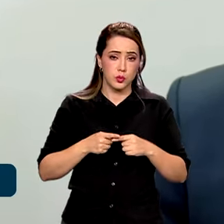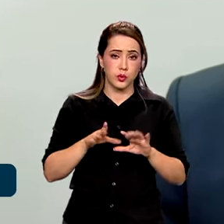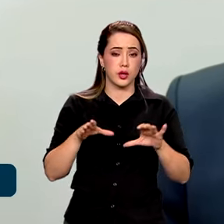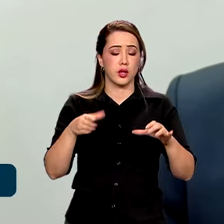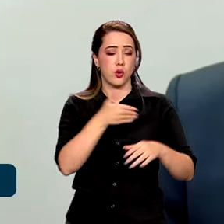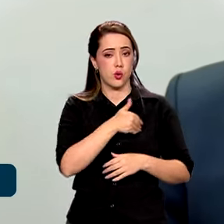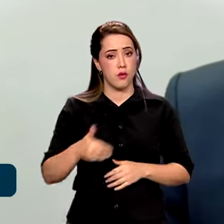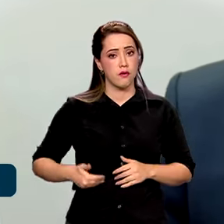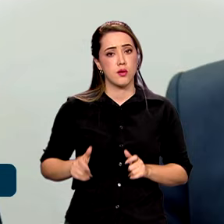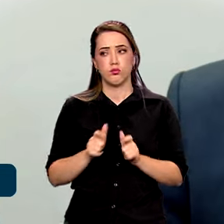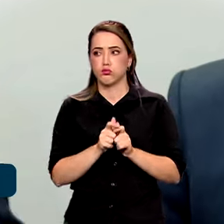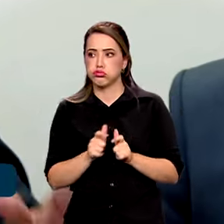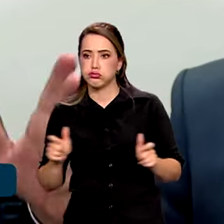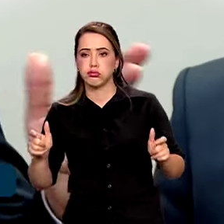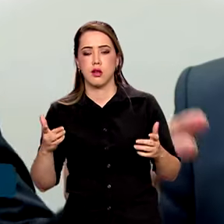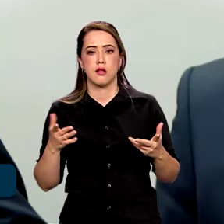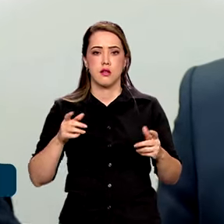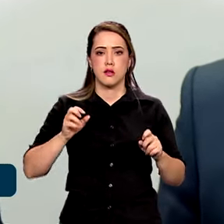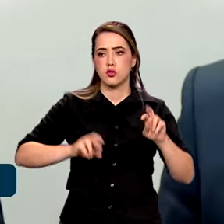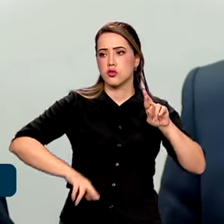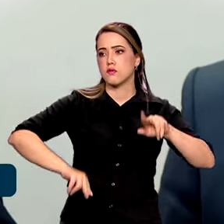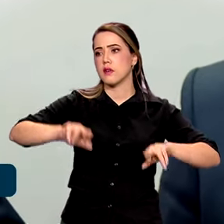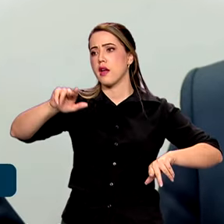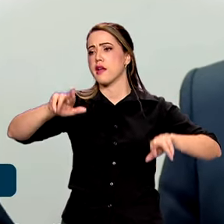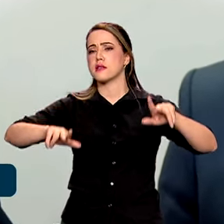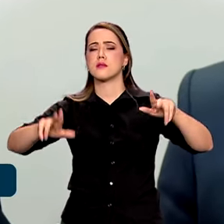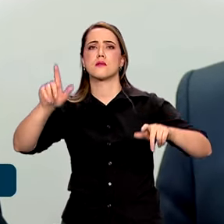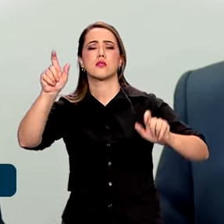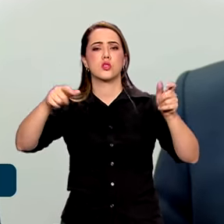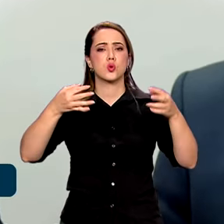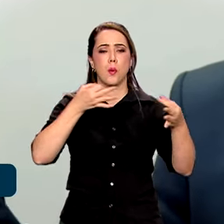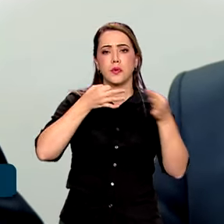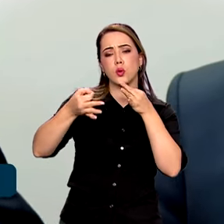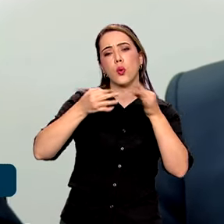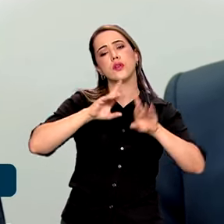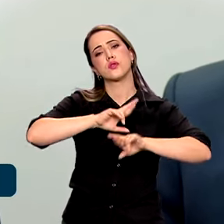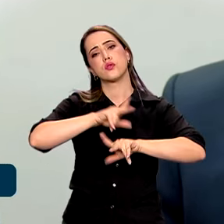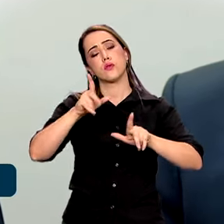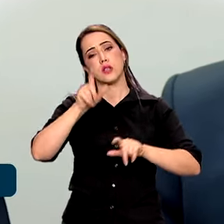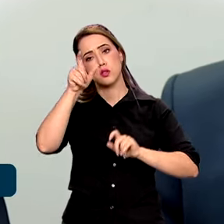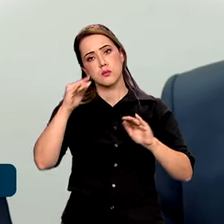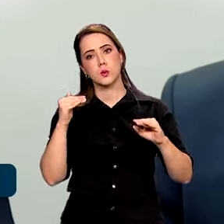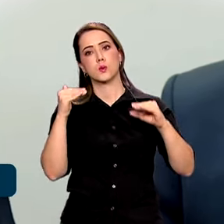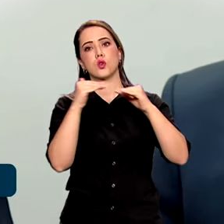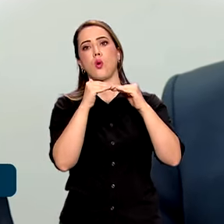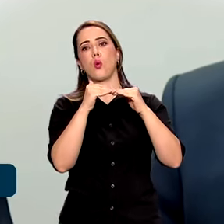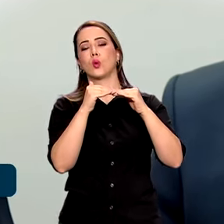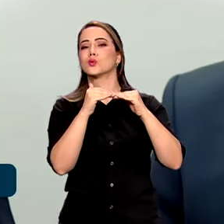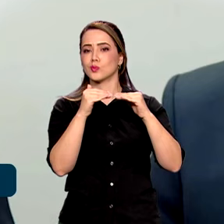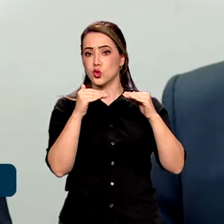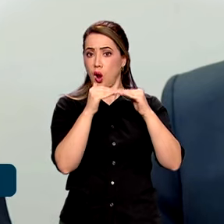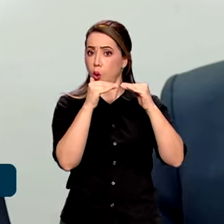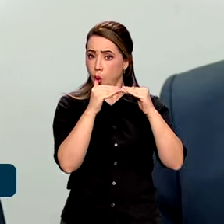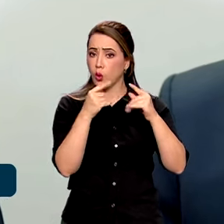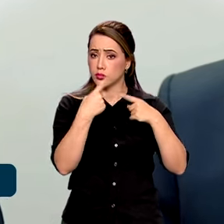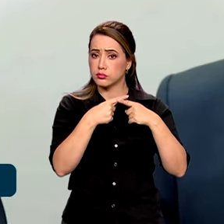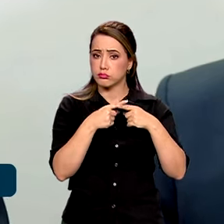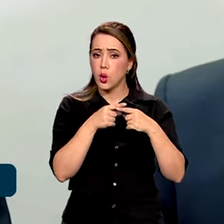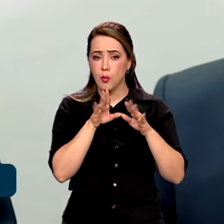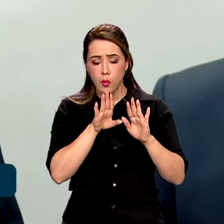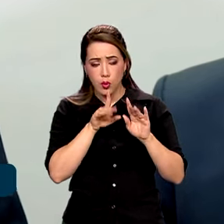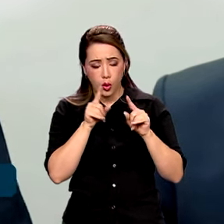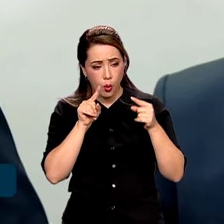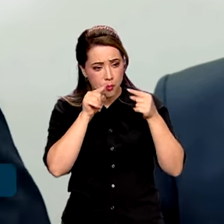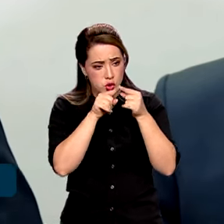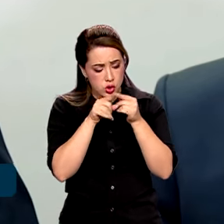de várias colorações e que estão se entendendo. Está todo mundo remando para o mesmo lado. Eu tenho